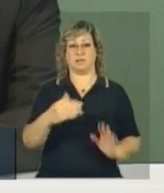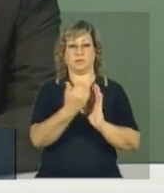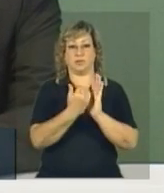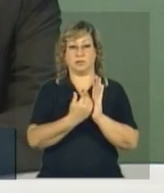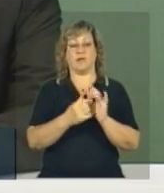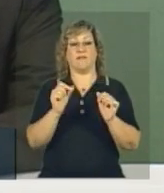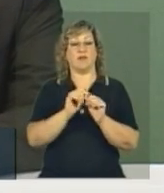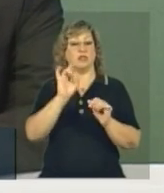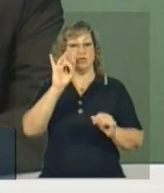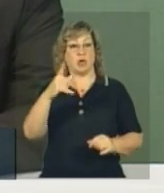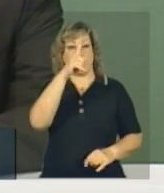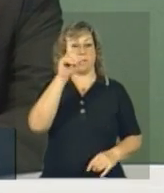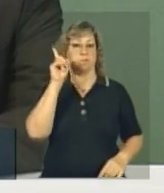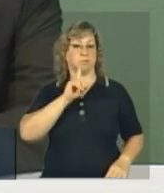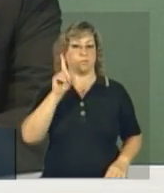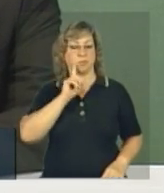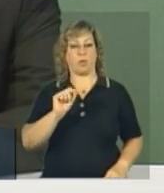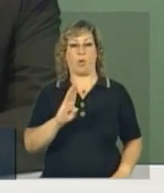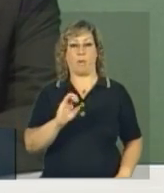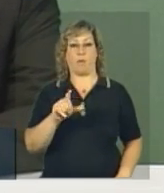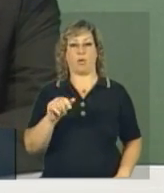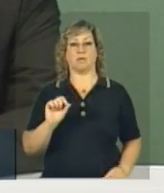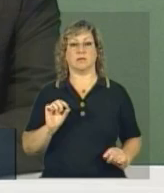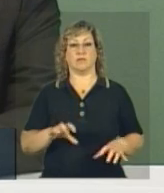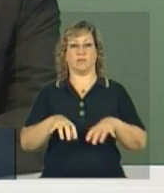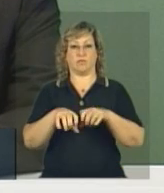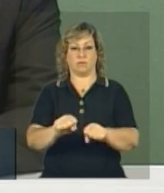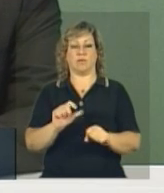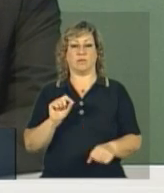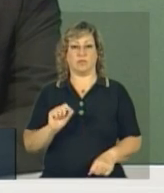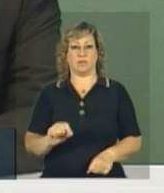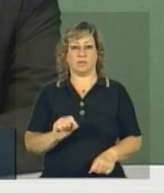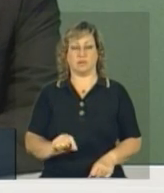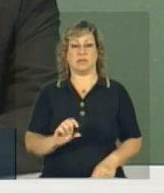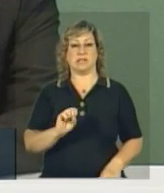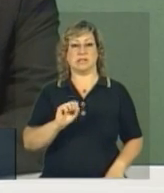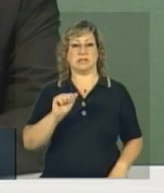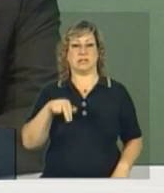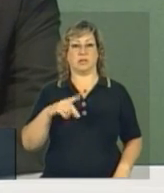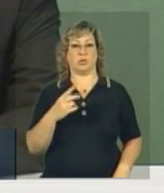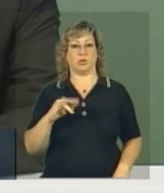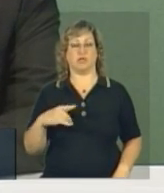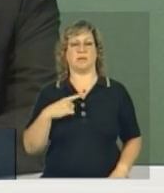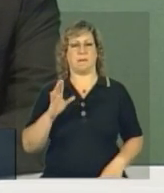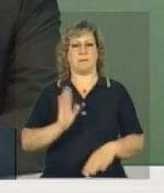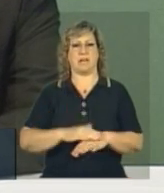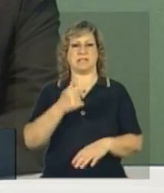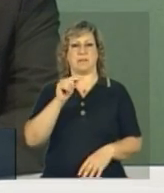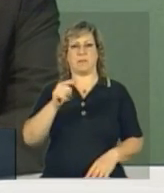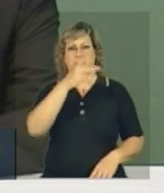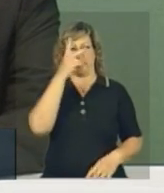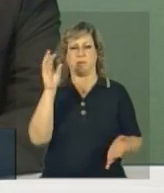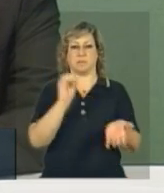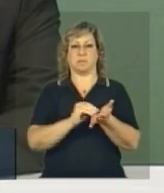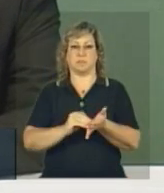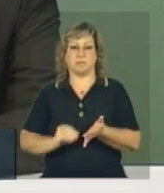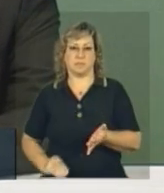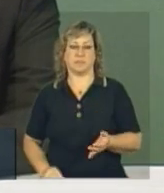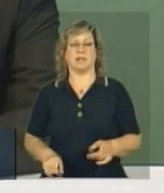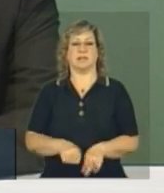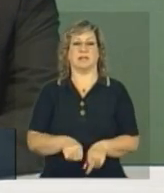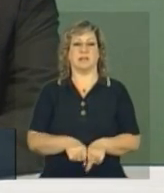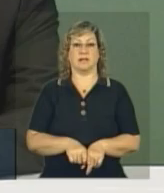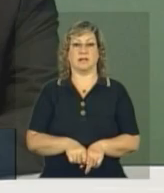Estados Unidos e só a bolsa de graduação Sanduíche. Tivemos mais de 7 mil inscritos. E, uma